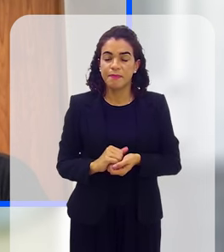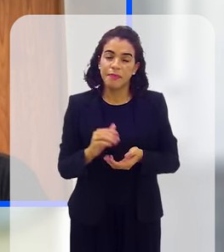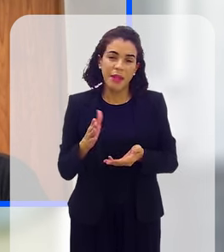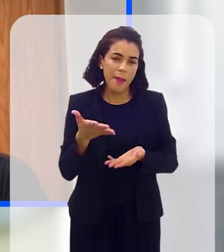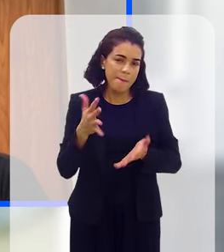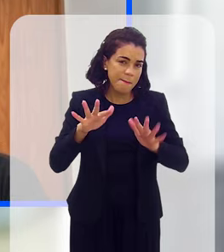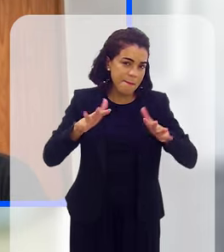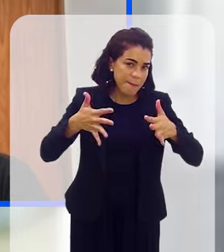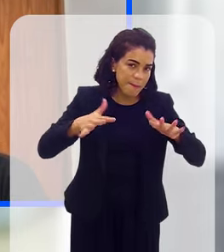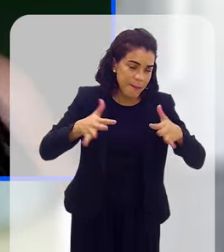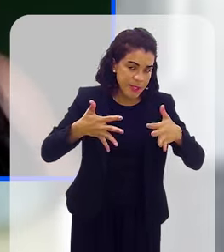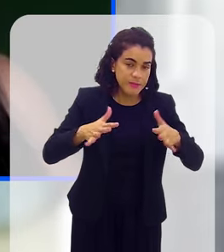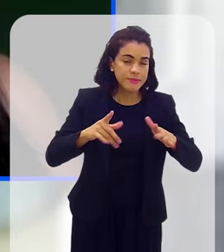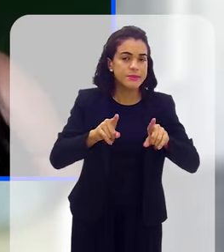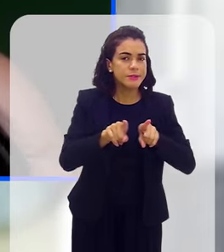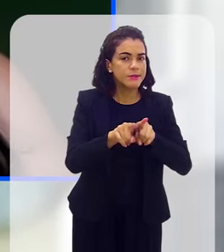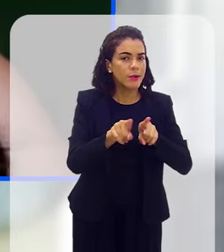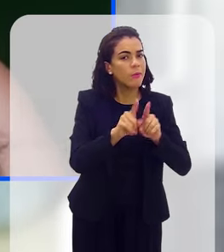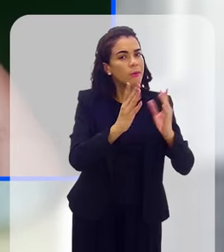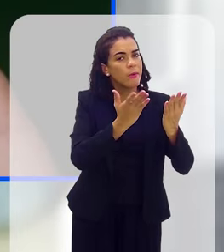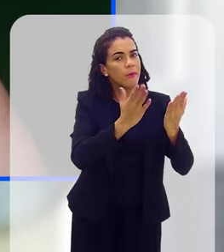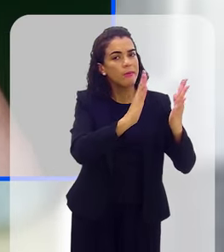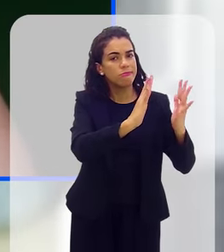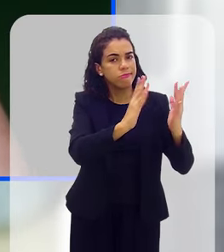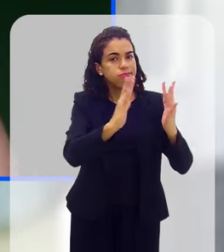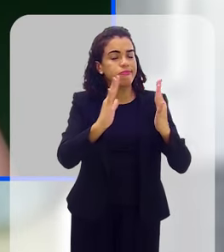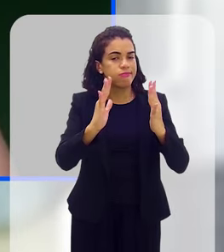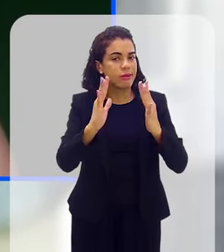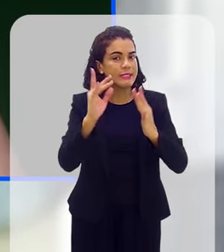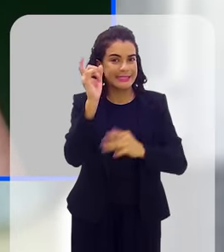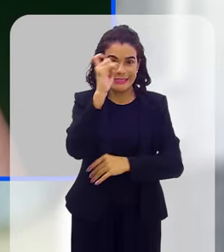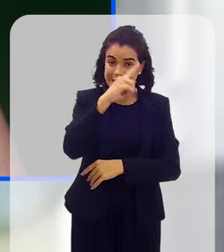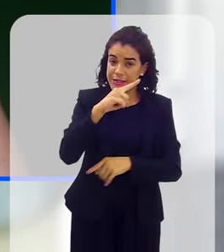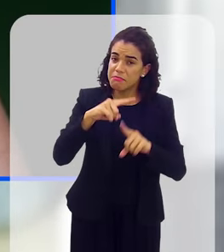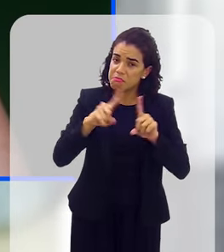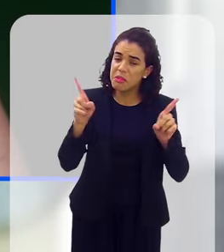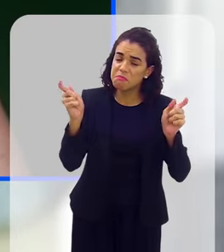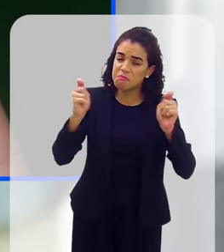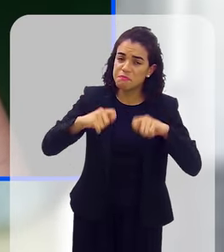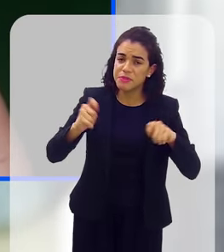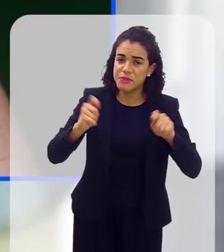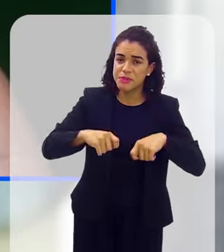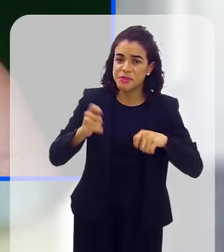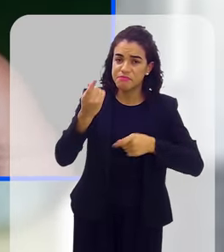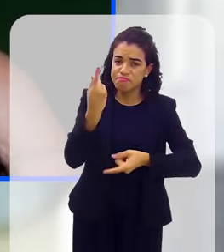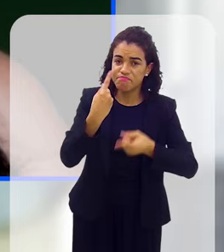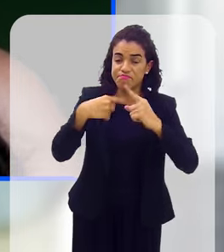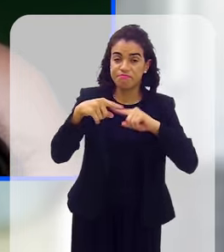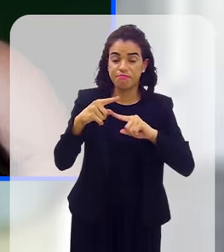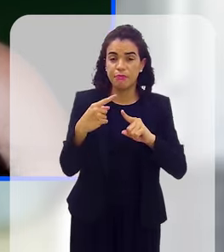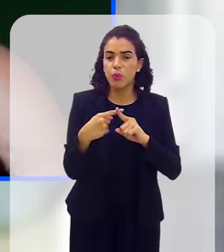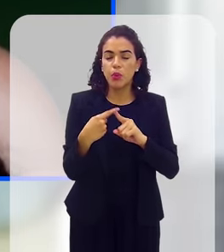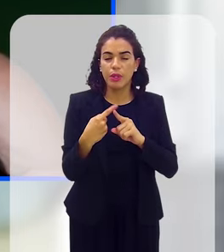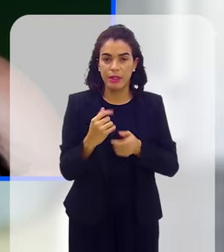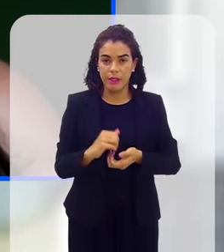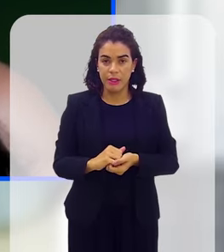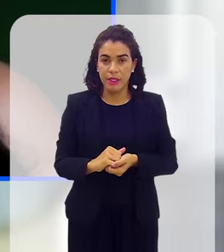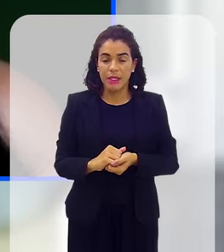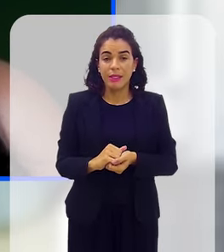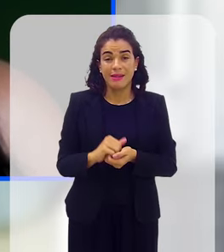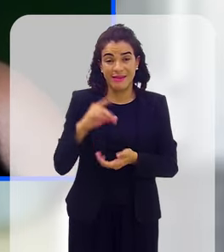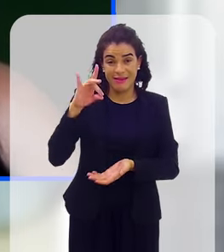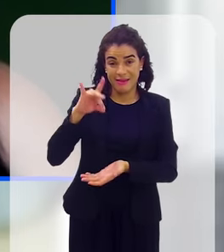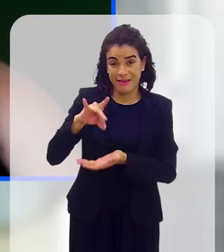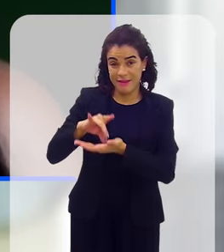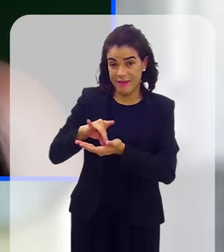por aí. Então, é um processo dificultoso, árduo, mas que é possível, tá? Porque o que acontece na realidade